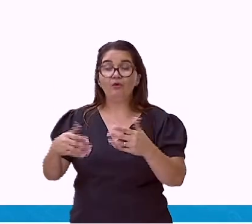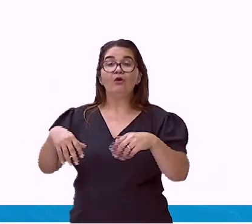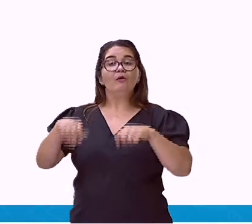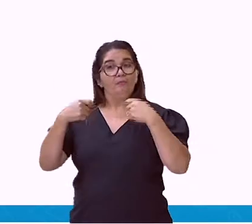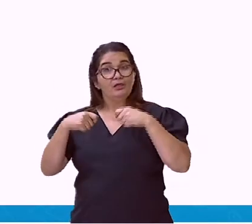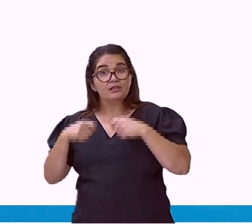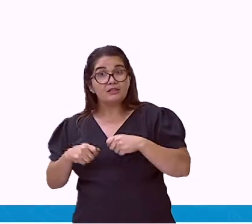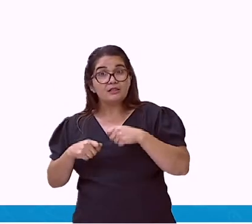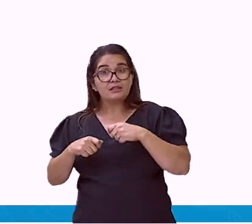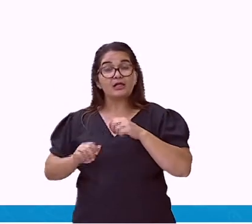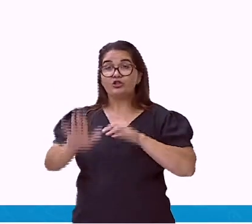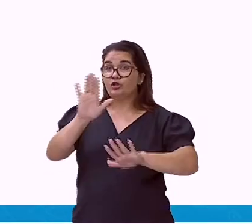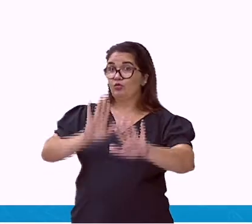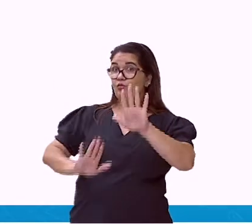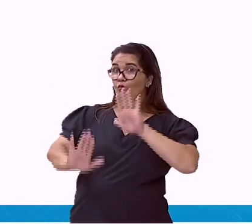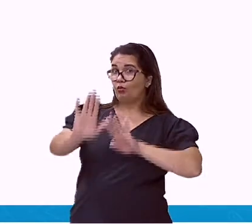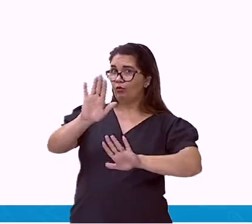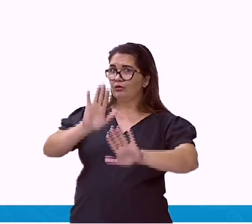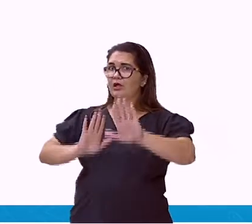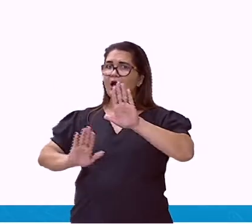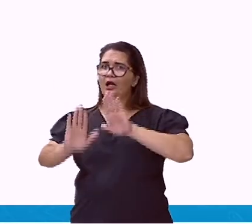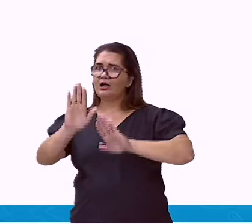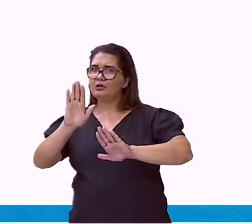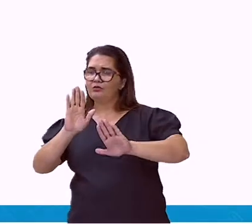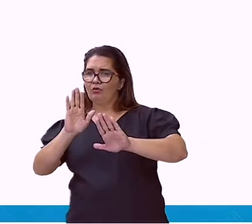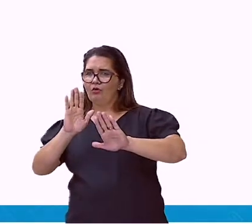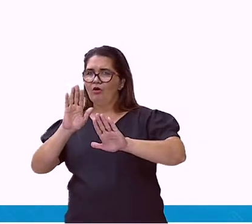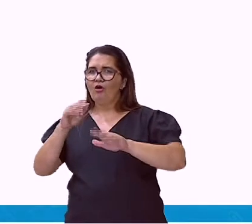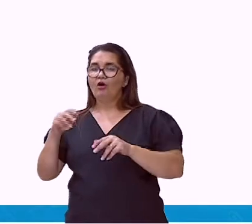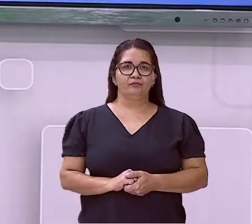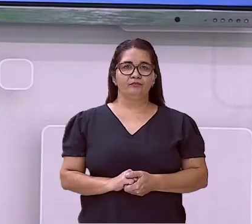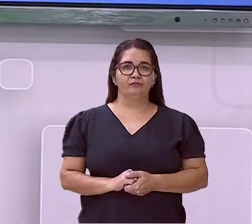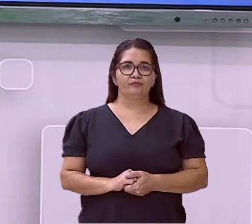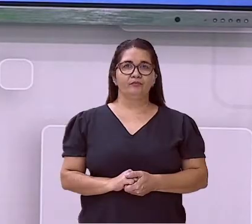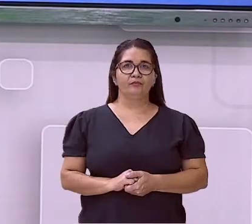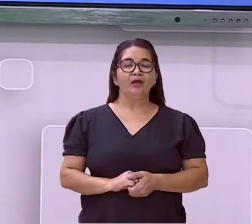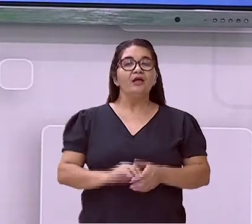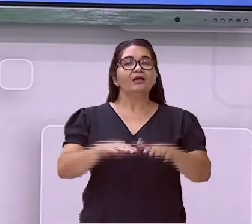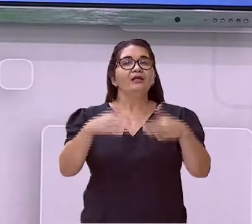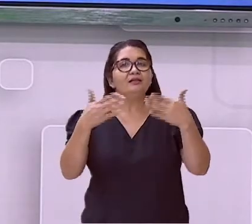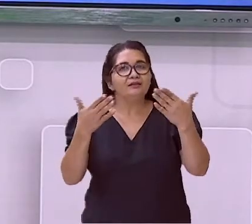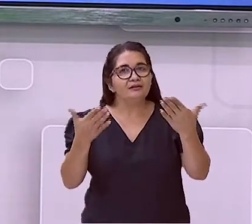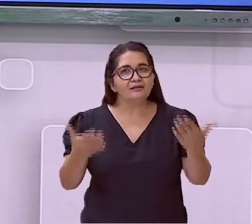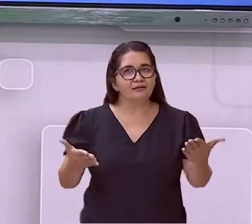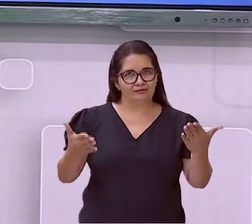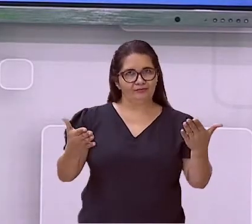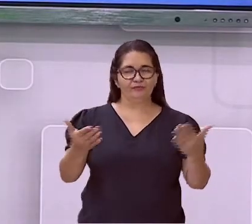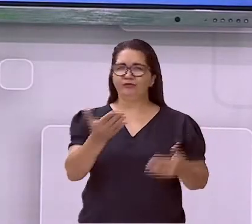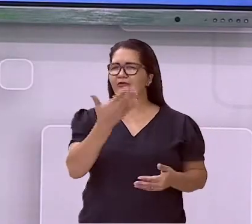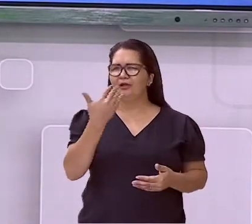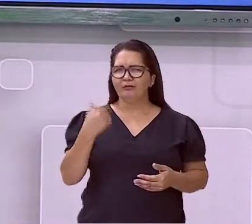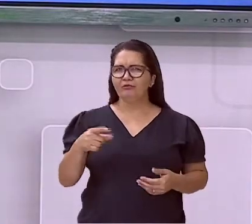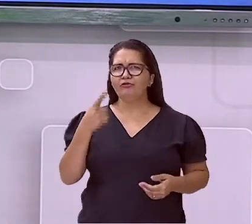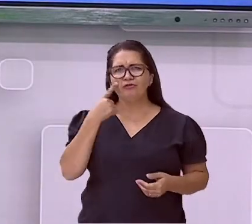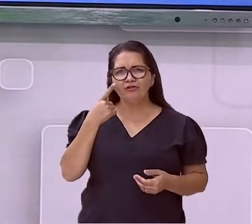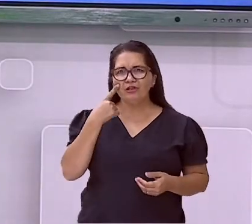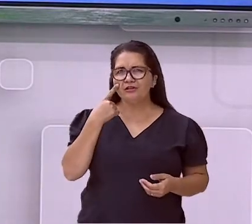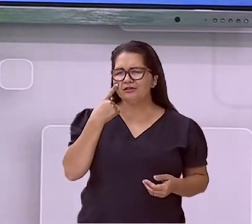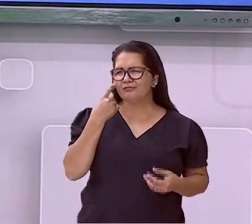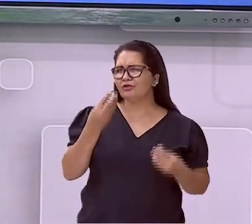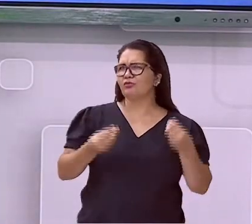com o nosso falar, com os nossos pequeninos, não é mesmo? Pois é. Vamos lá. E aí?